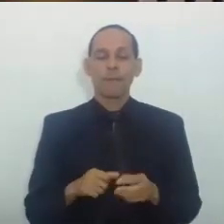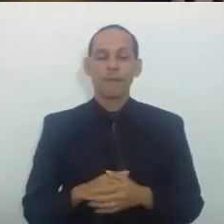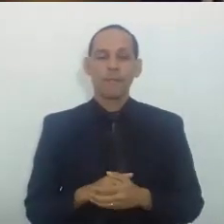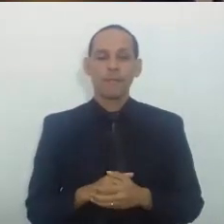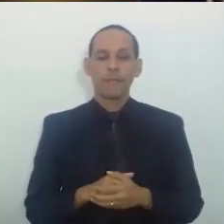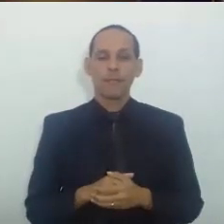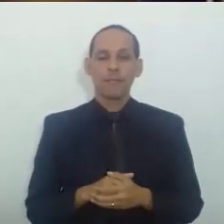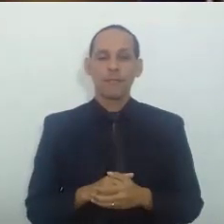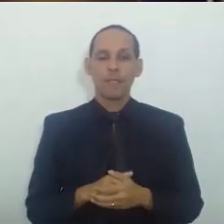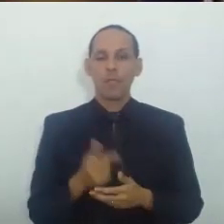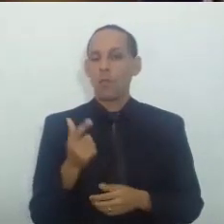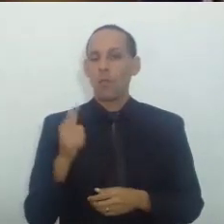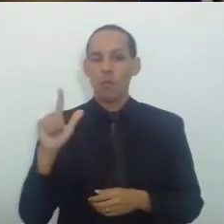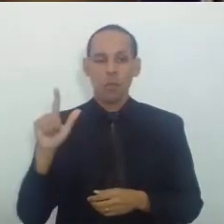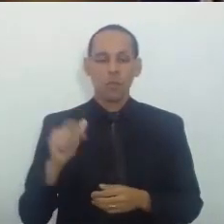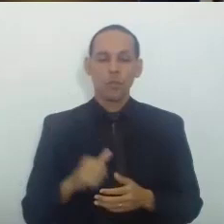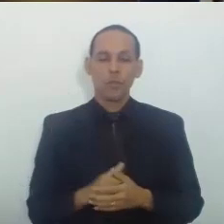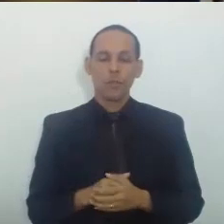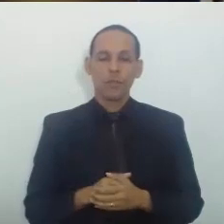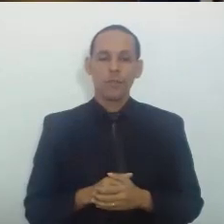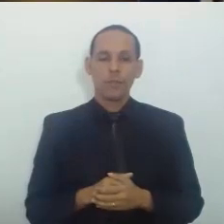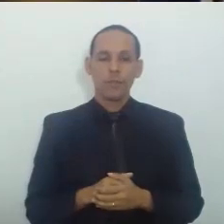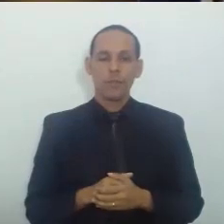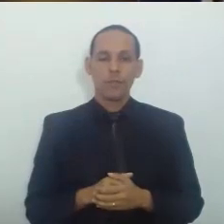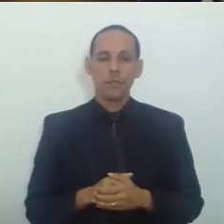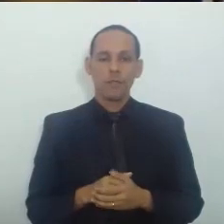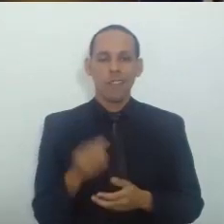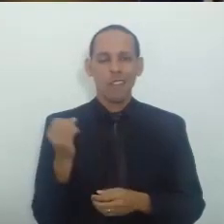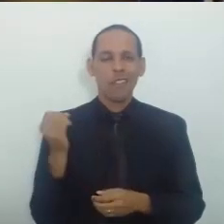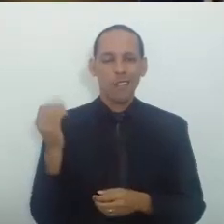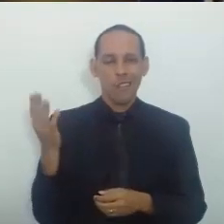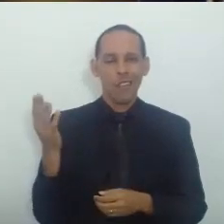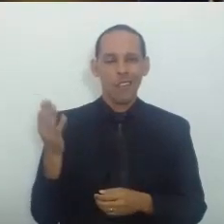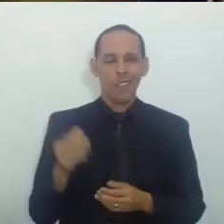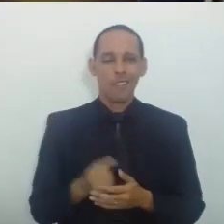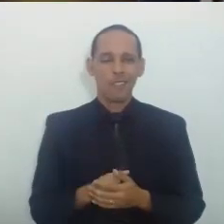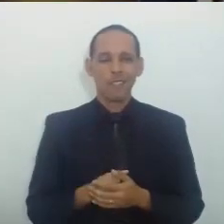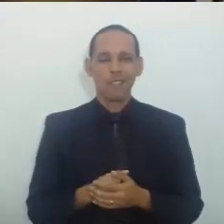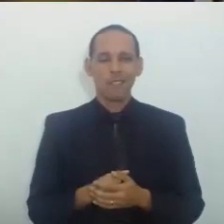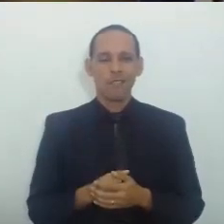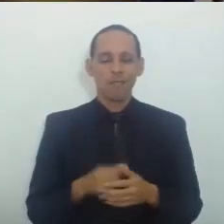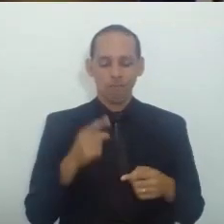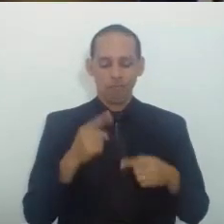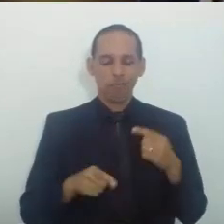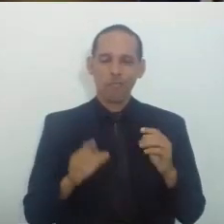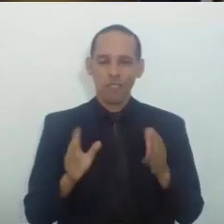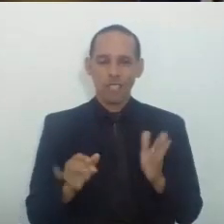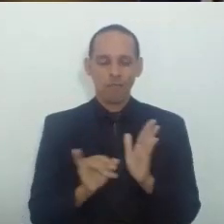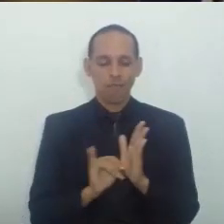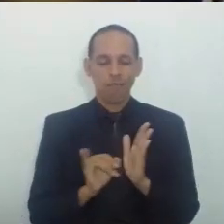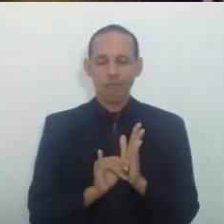Estão Fora Fora Eliminados Do certame